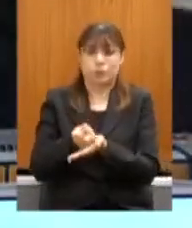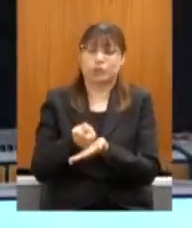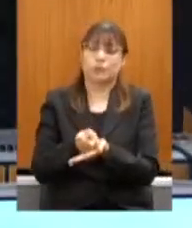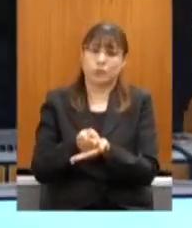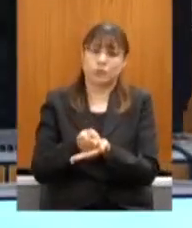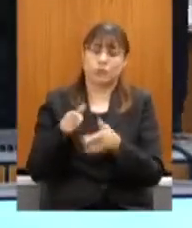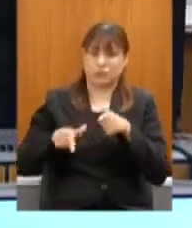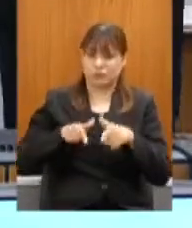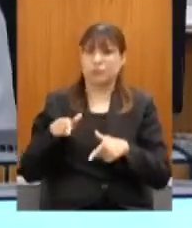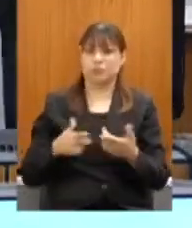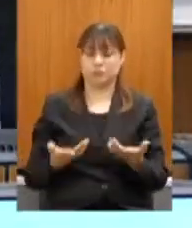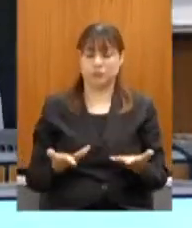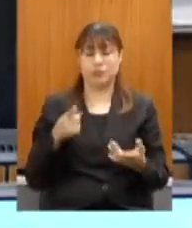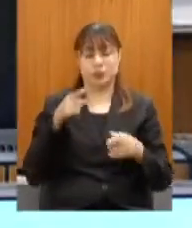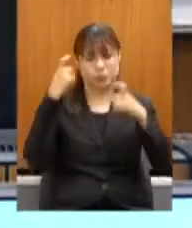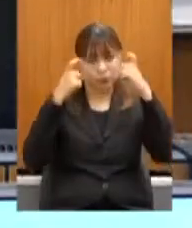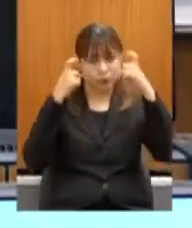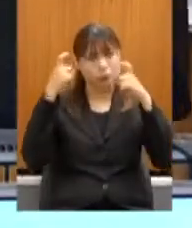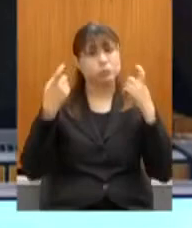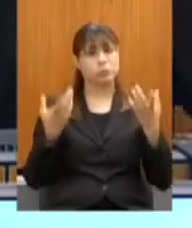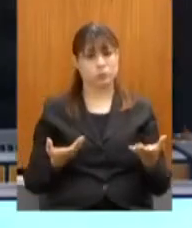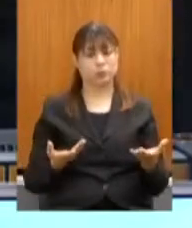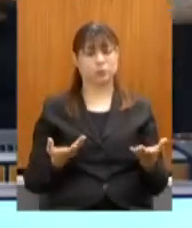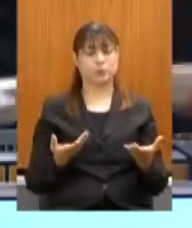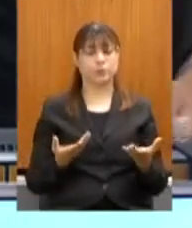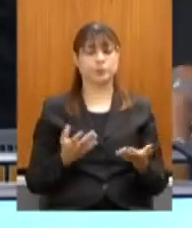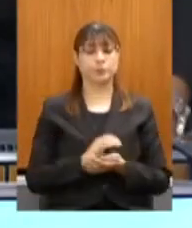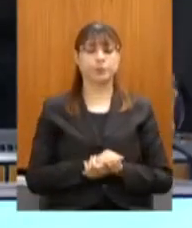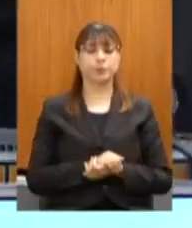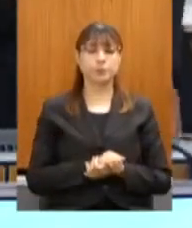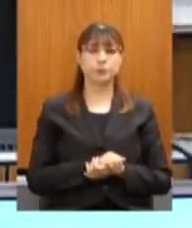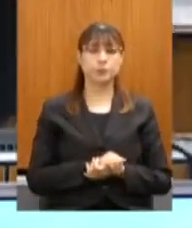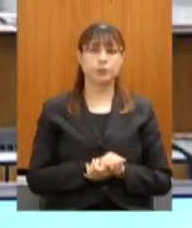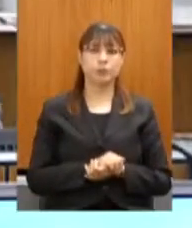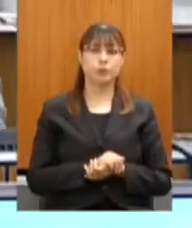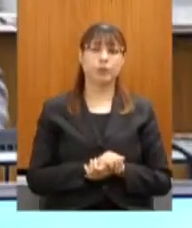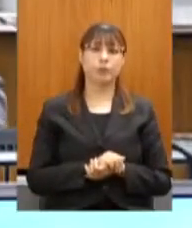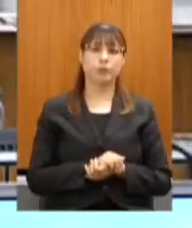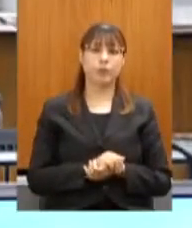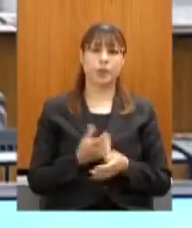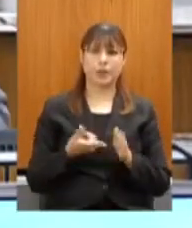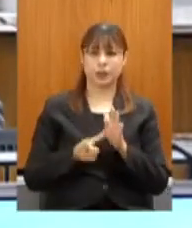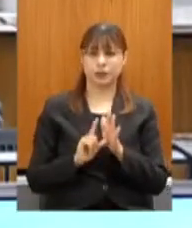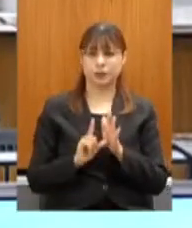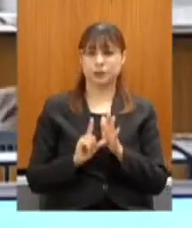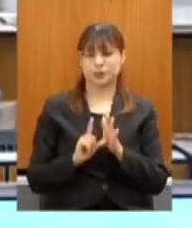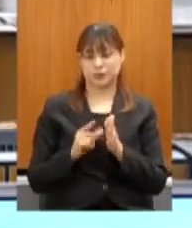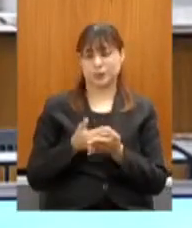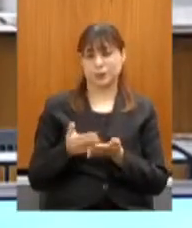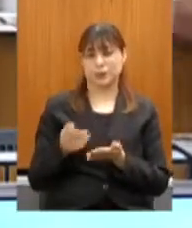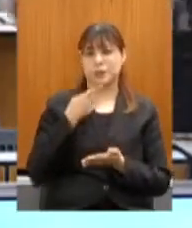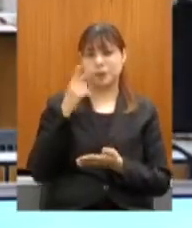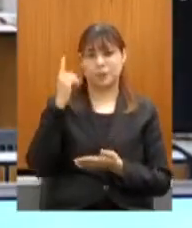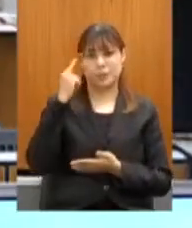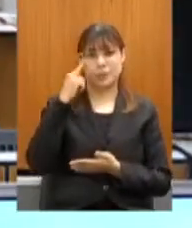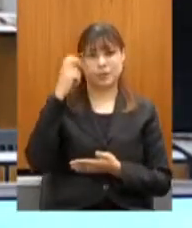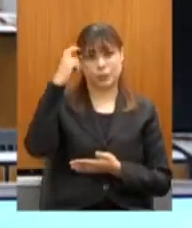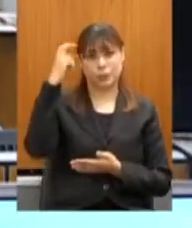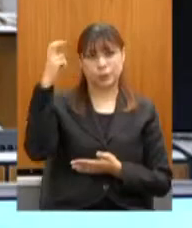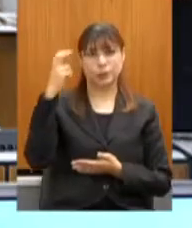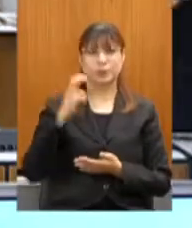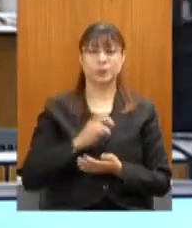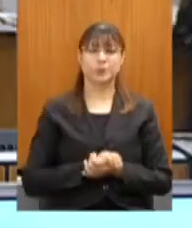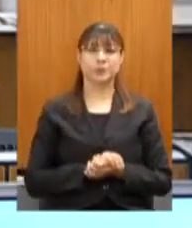muito preocupante. Arte Salva. Logo lá no início, já pensando na cultura, agora ficou bom.